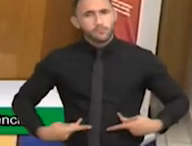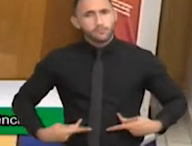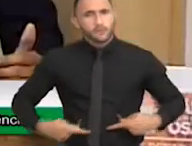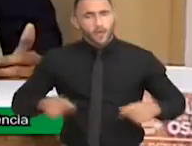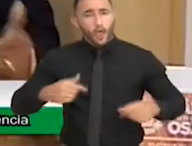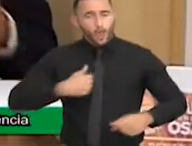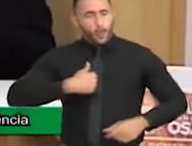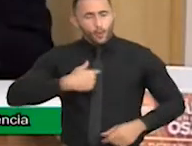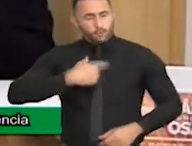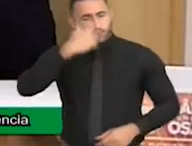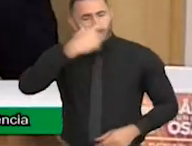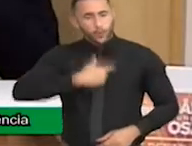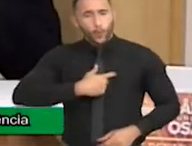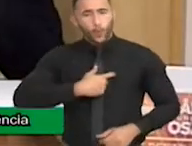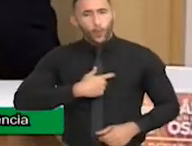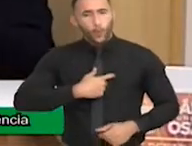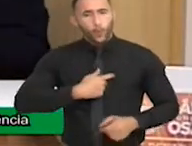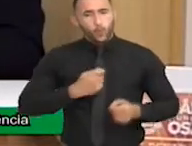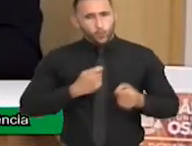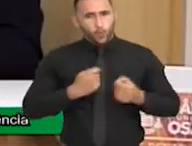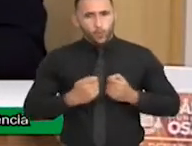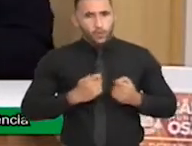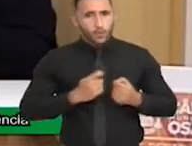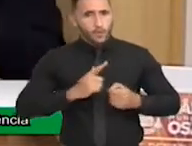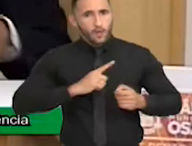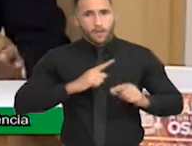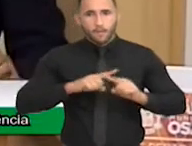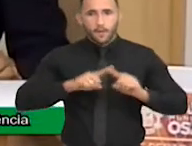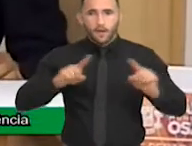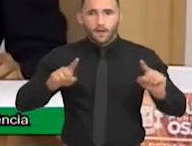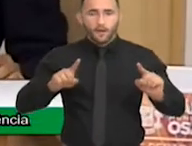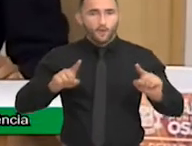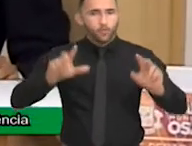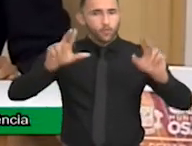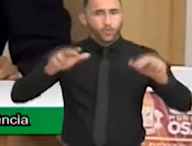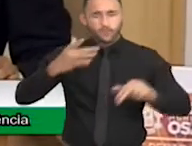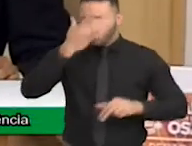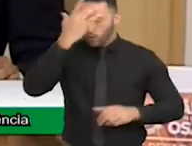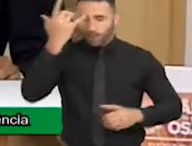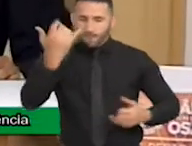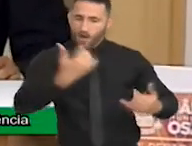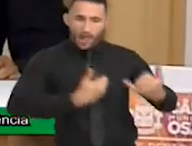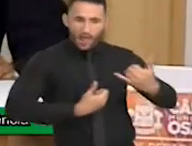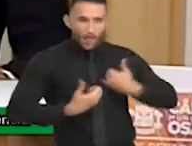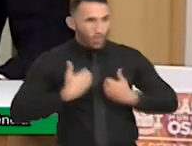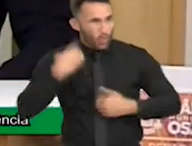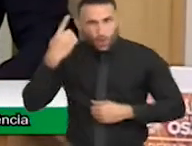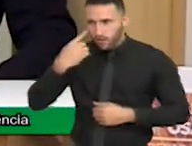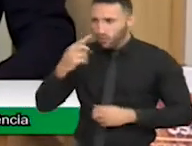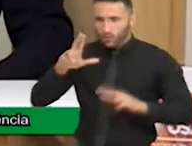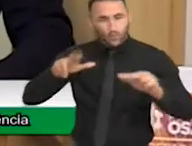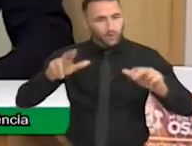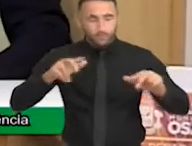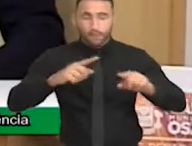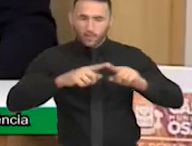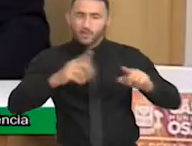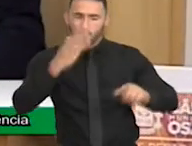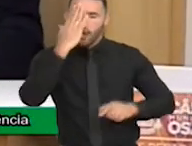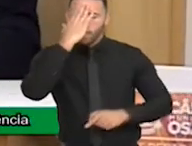sou uma pessoa muito controlada, mas as pessoas não chegam em mim falando isso justamente porque sabem como que a gente é. A gente